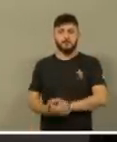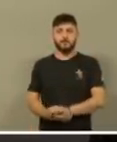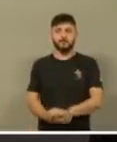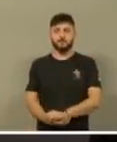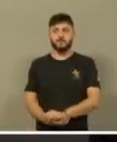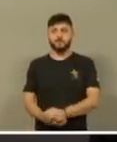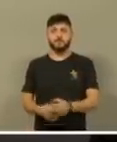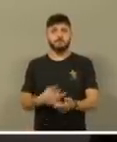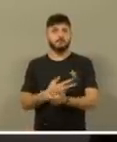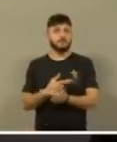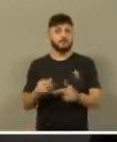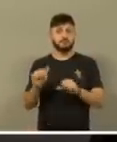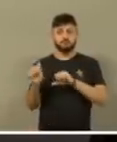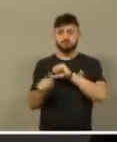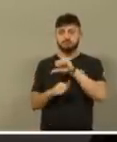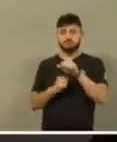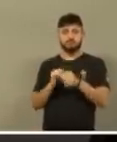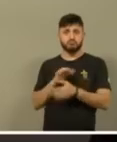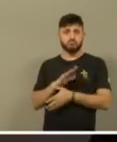as coisas vão mudando,